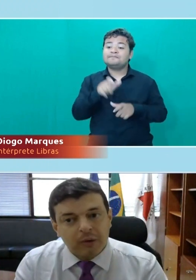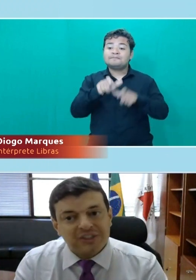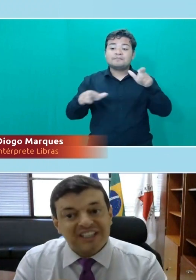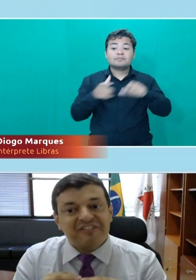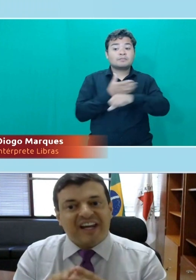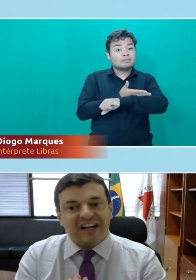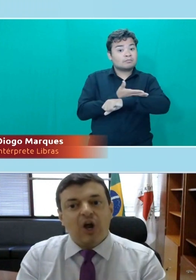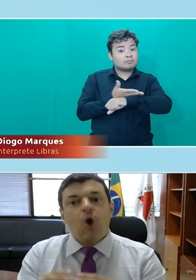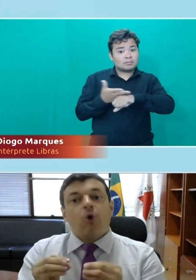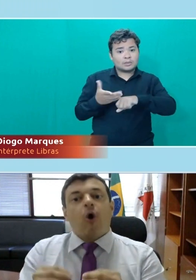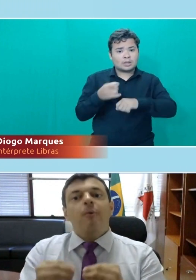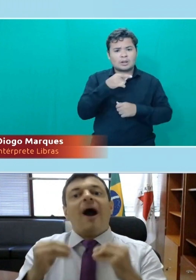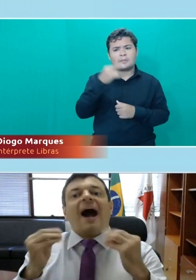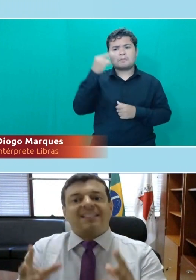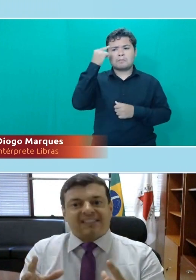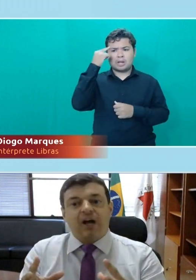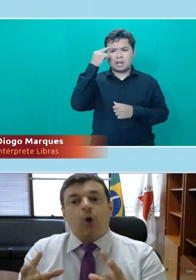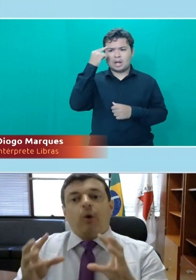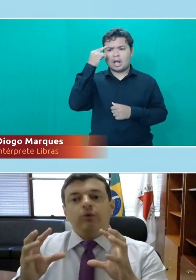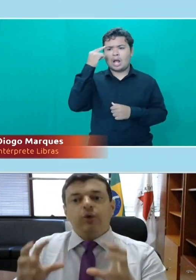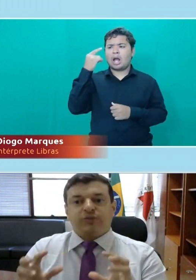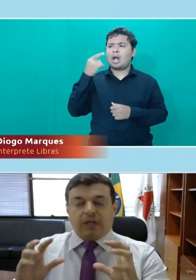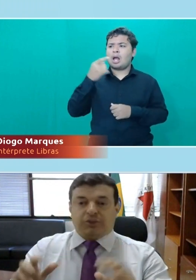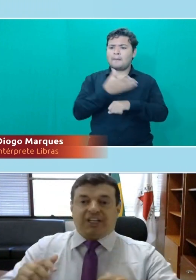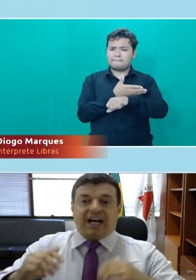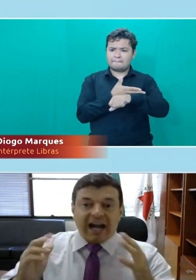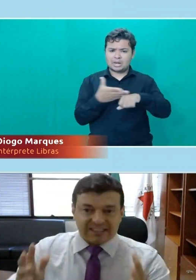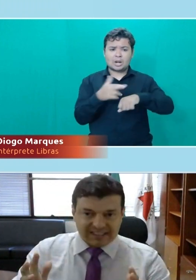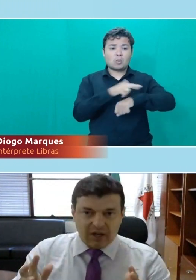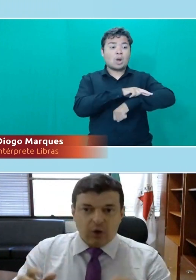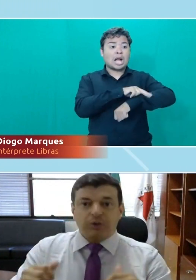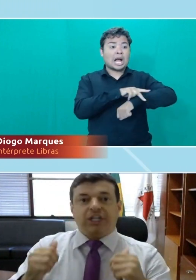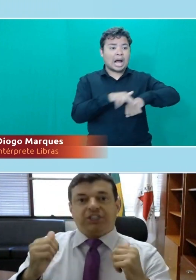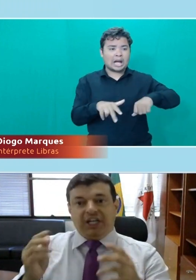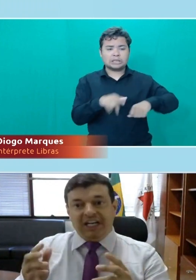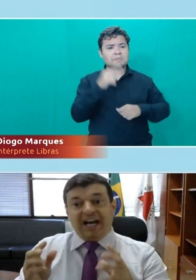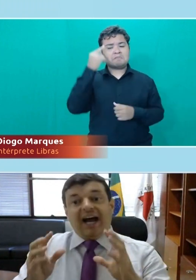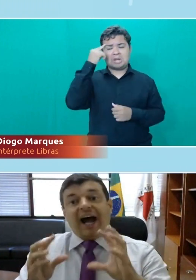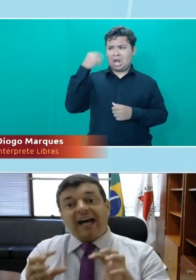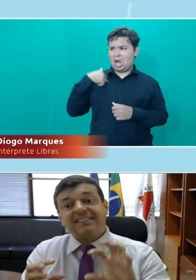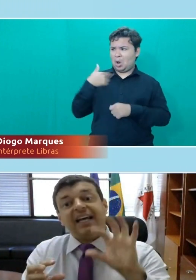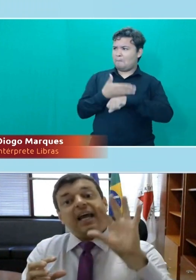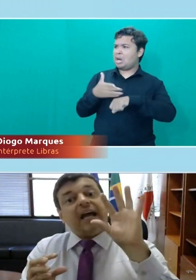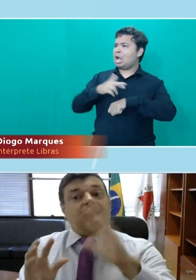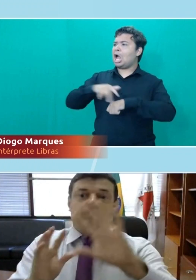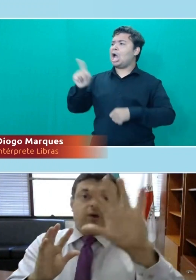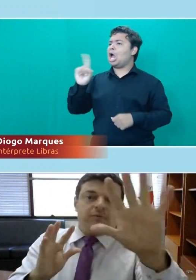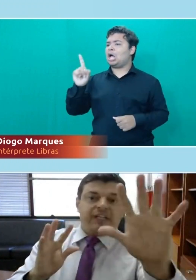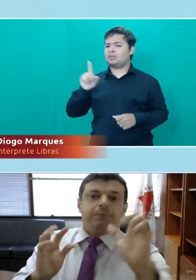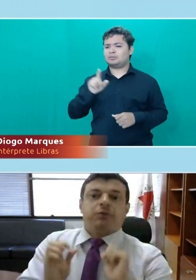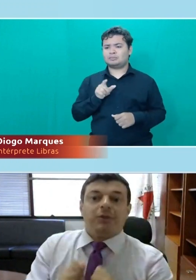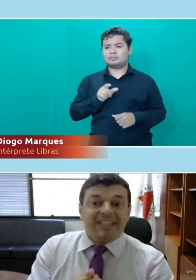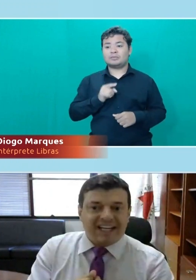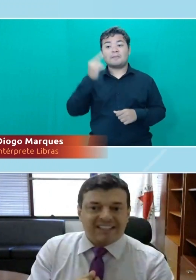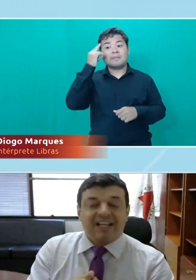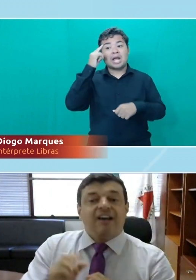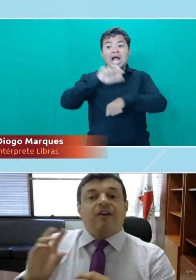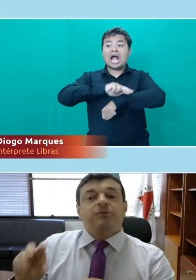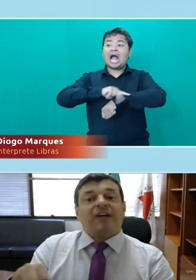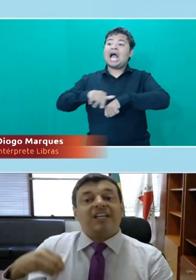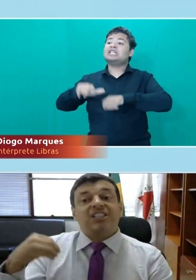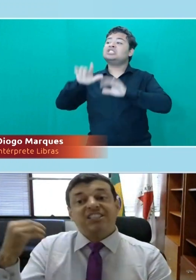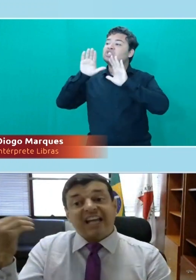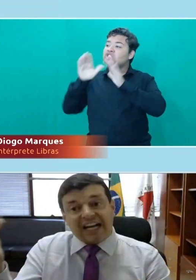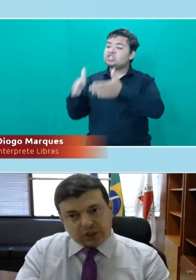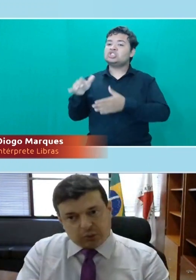costumam se ver como raça. Quando nós falamos de raça ou de etnia, raça é... Ah, então vamos falar de pessoas negras,